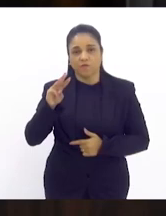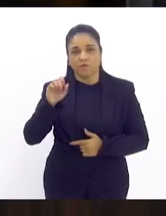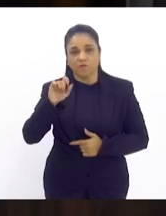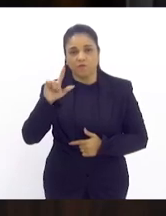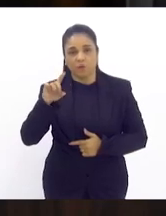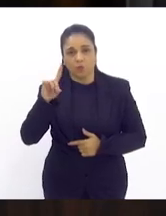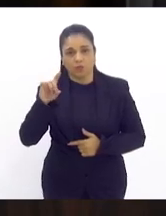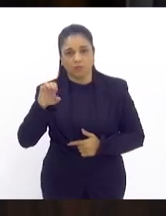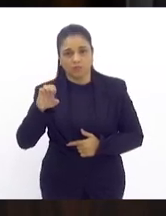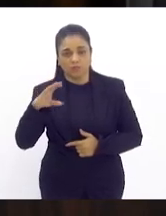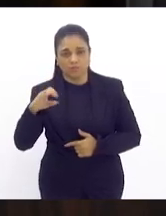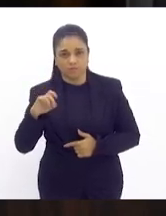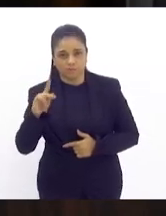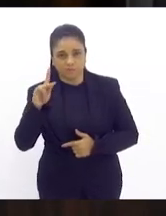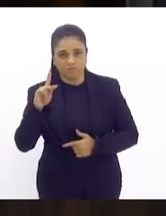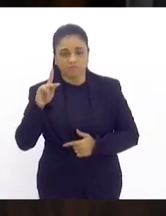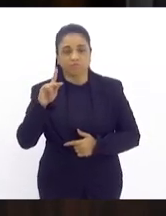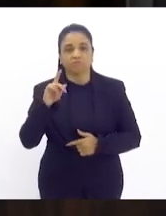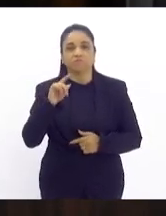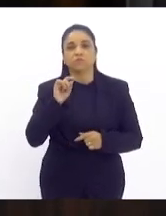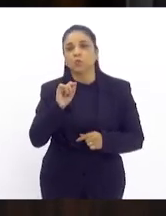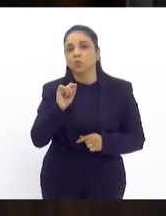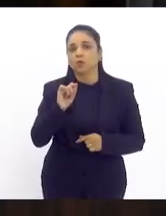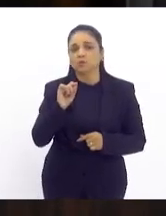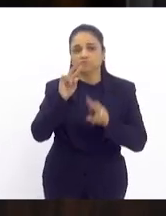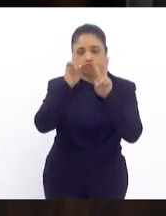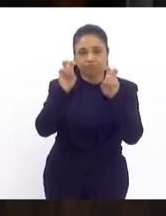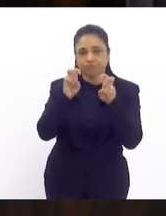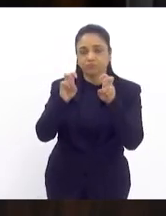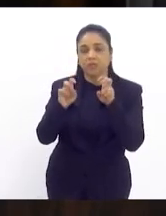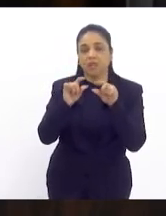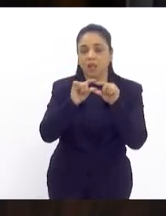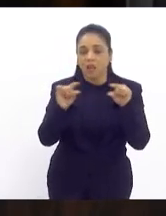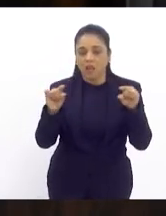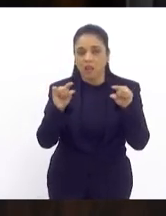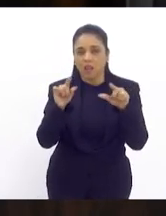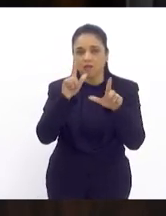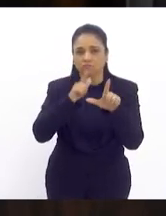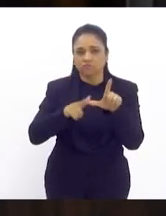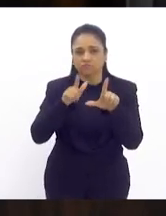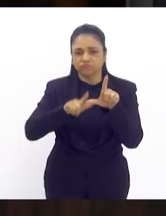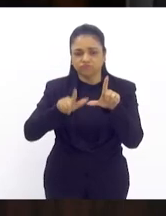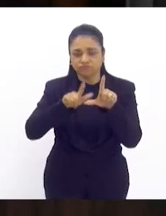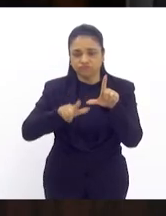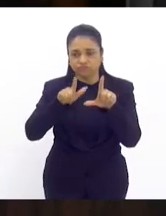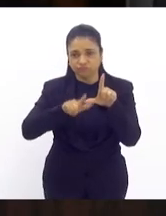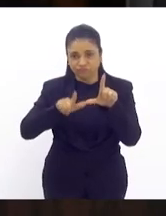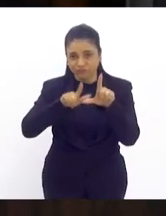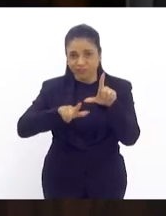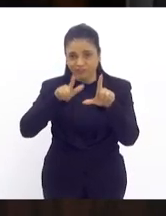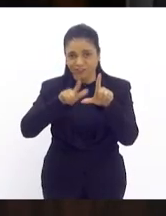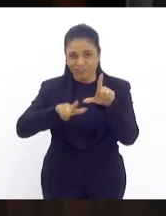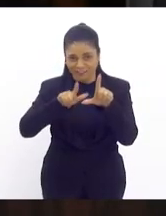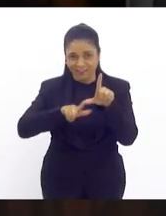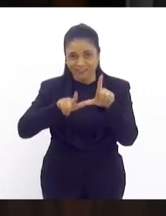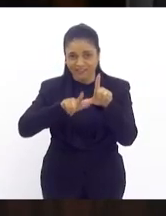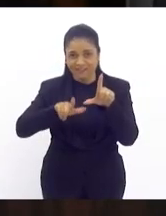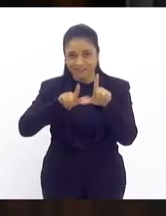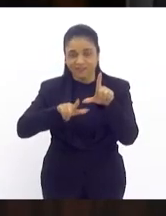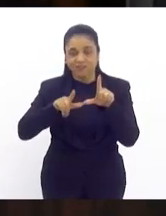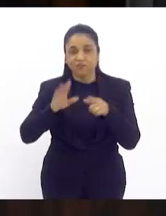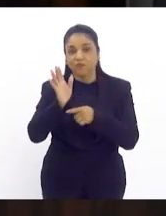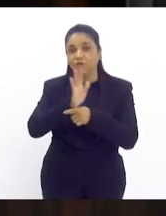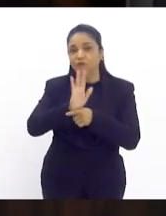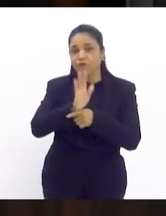utilização de legendas em todos os filmes filmes e